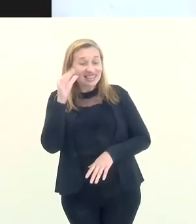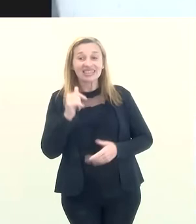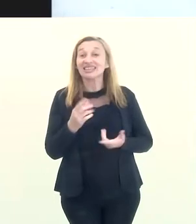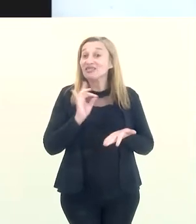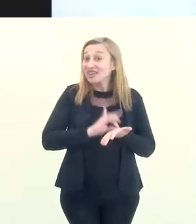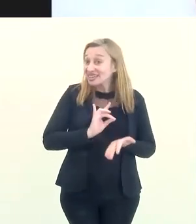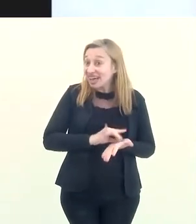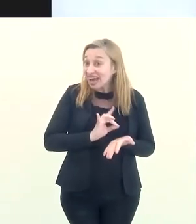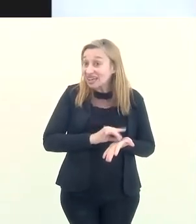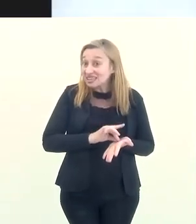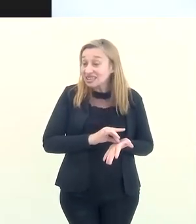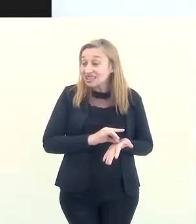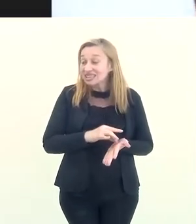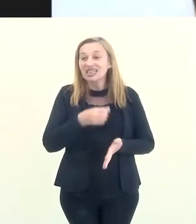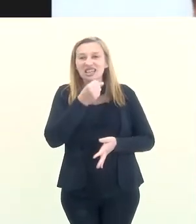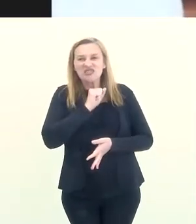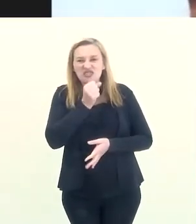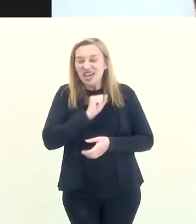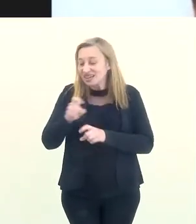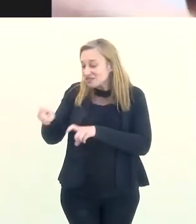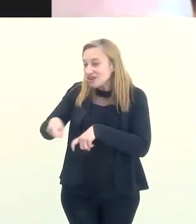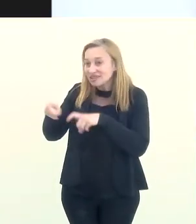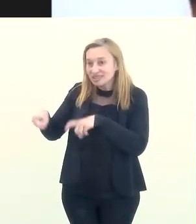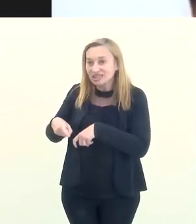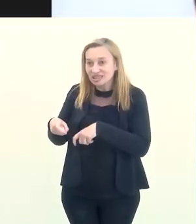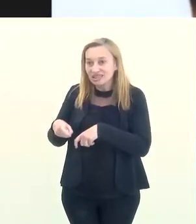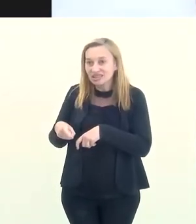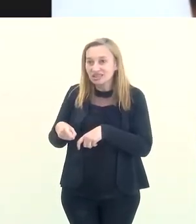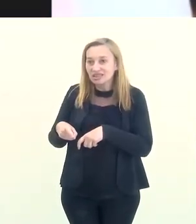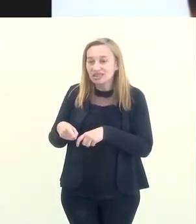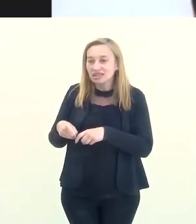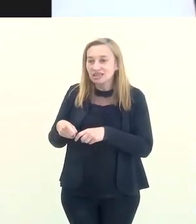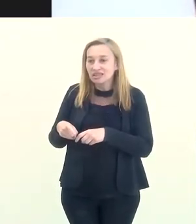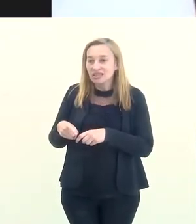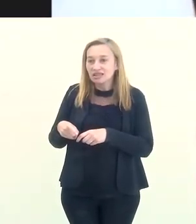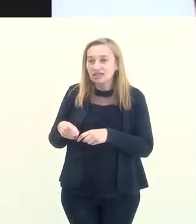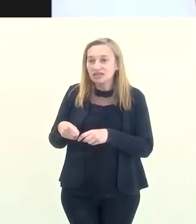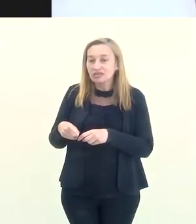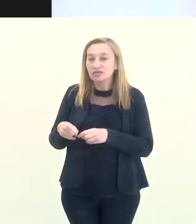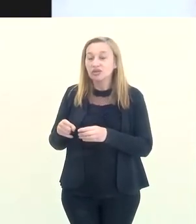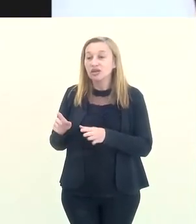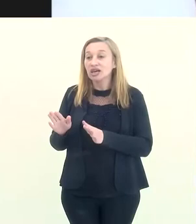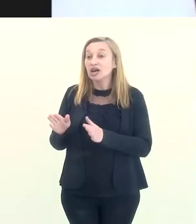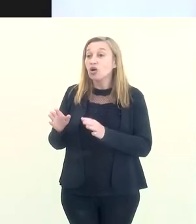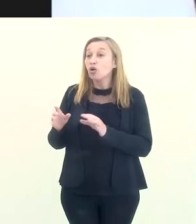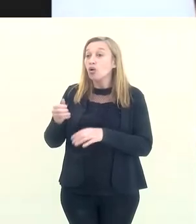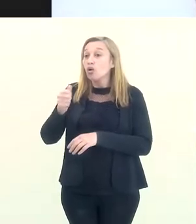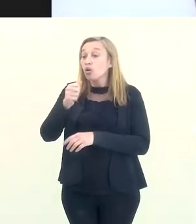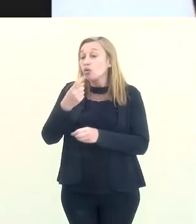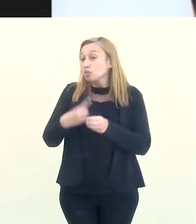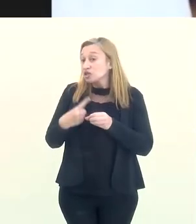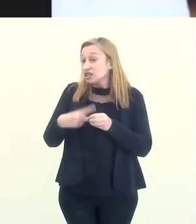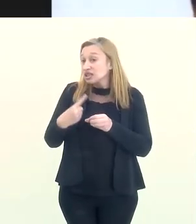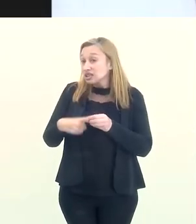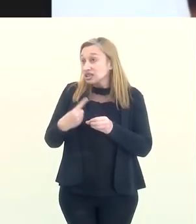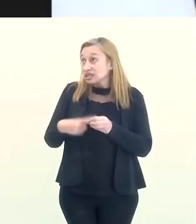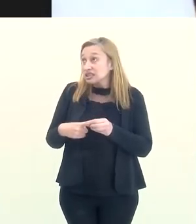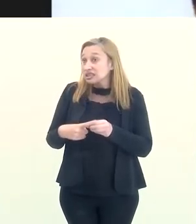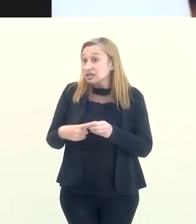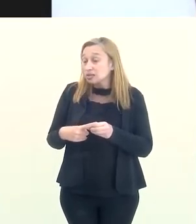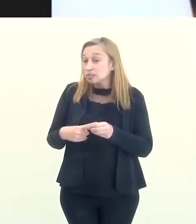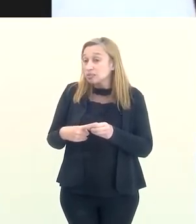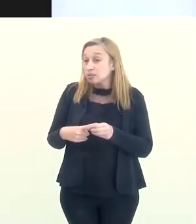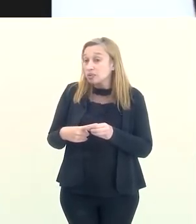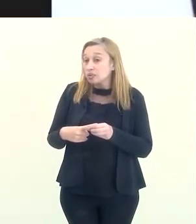esse local é muito interessante. Na verdade, essa antiga fazenda foi desapropriada pelo município, se